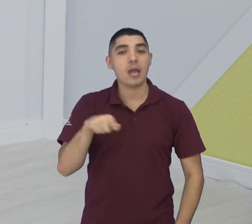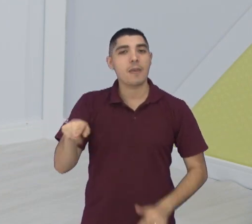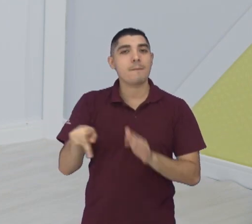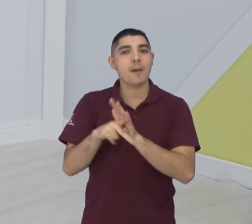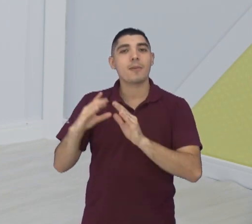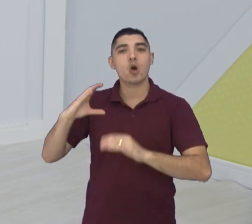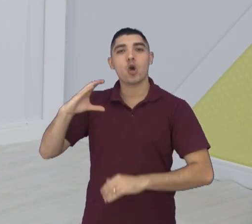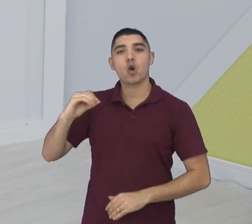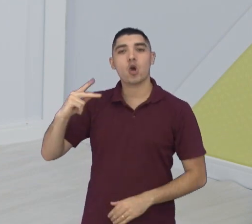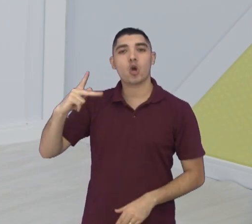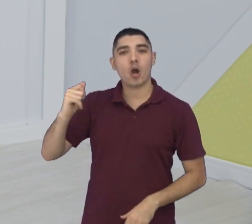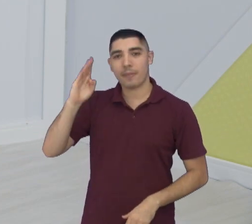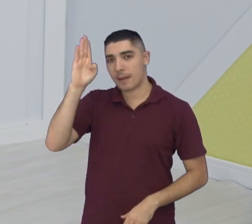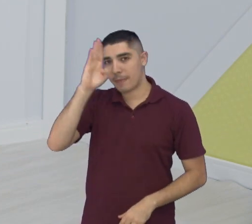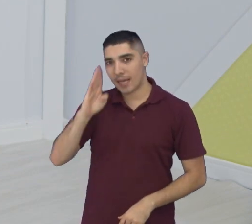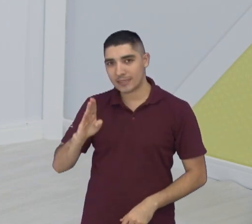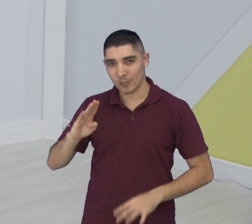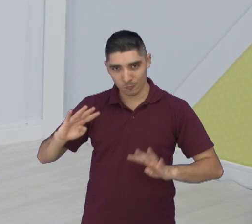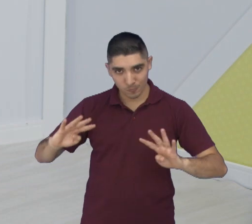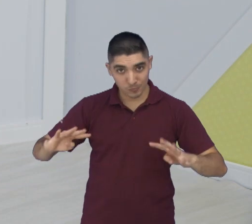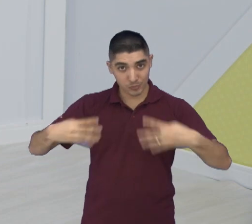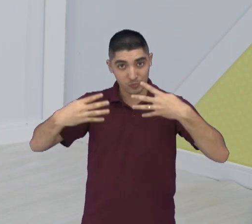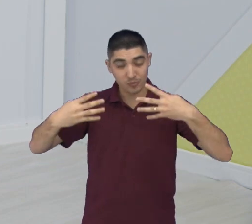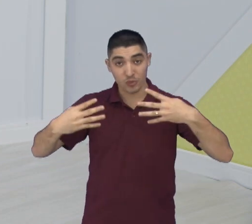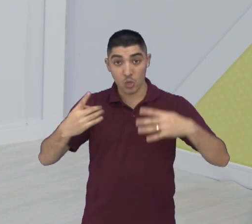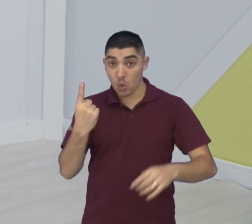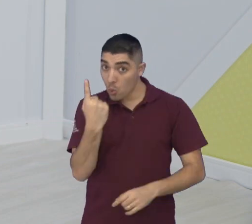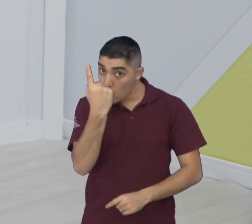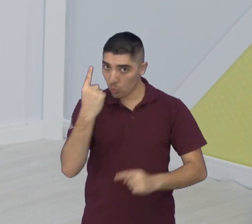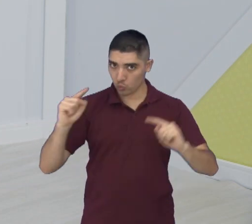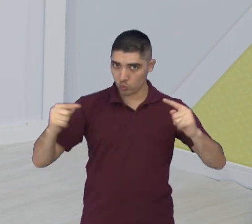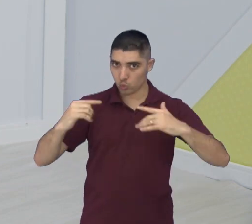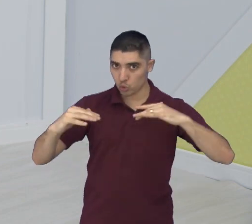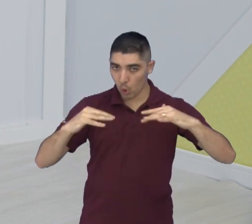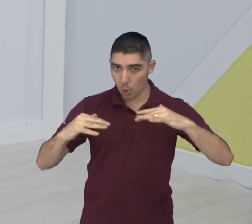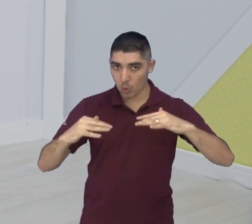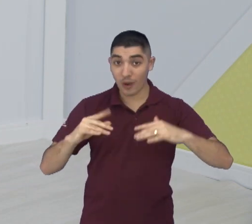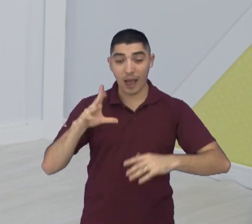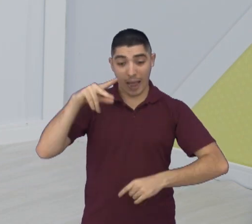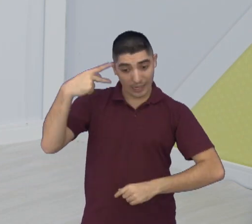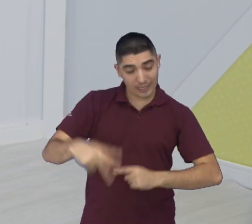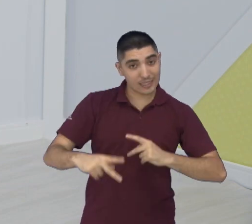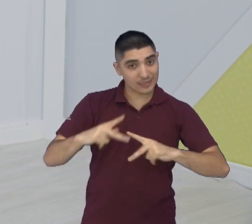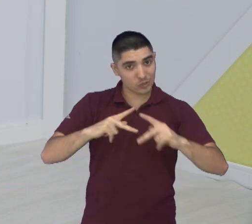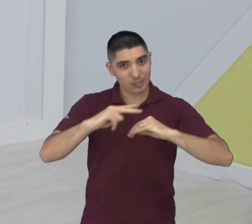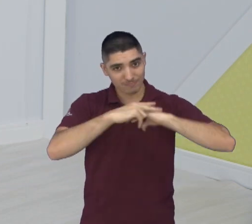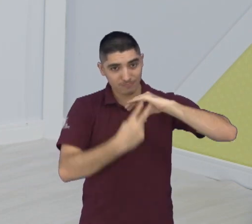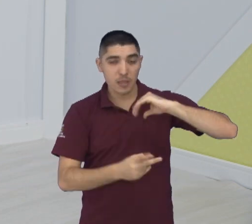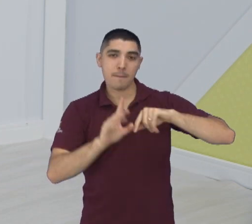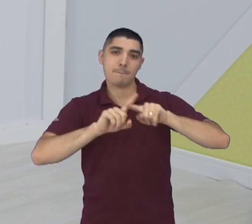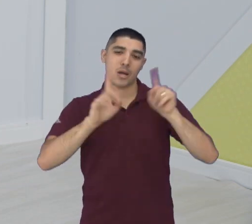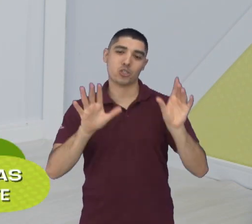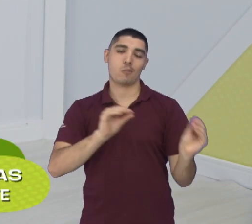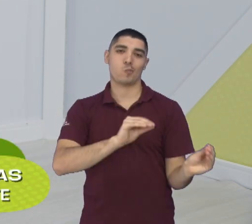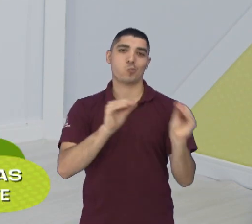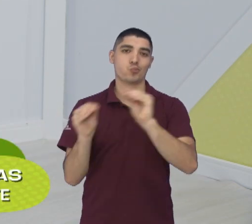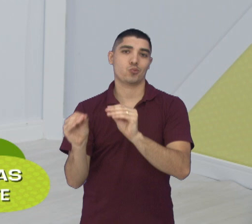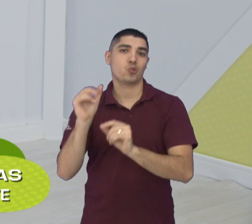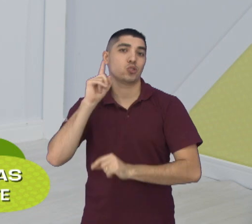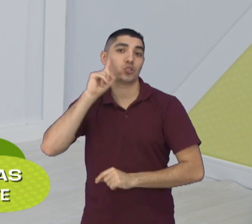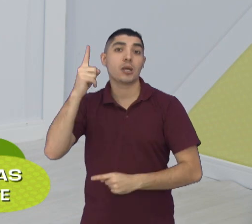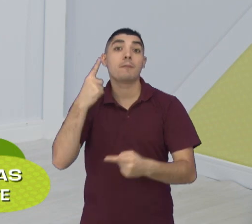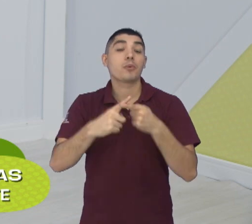da Copa Brasil contra o Campinas em jogo único lá na Arena Farma Conde. Mas a partida foi adiada devido a um surto de